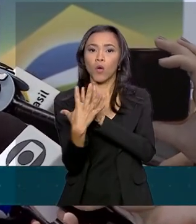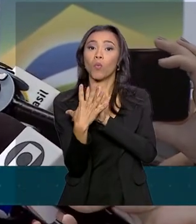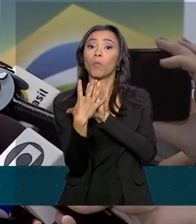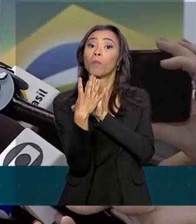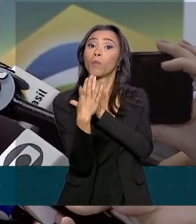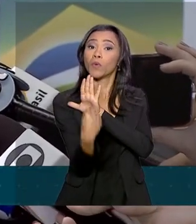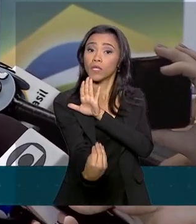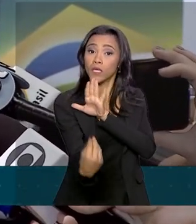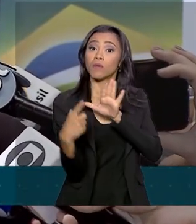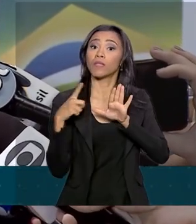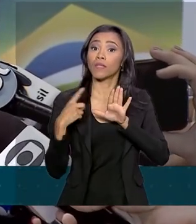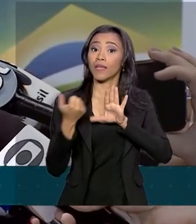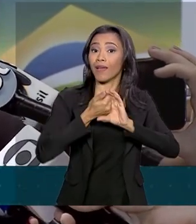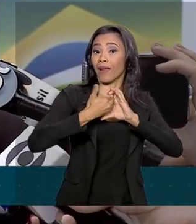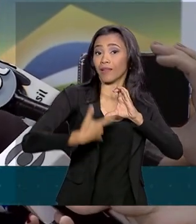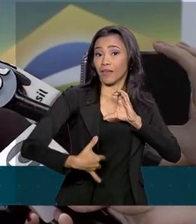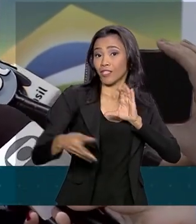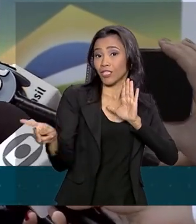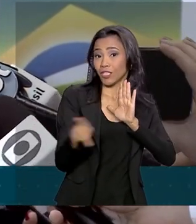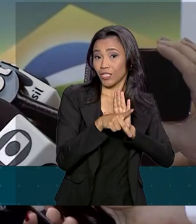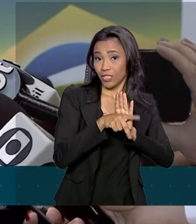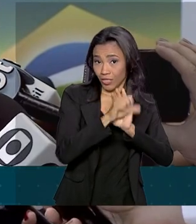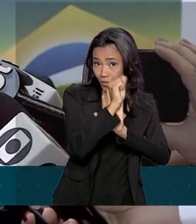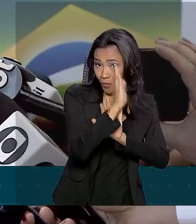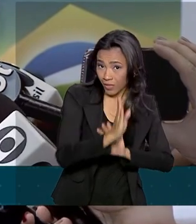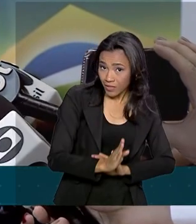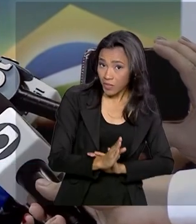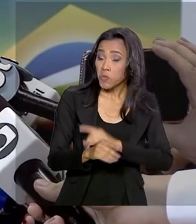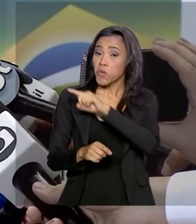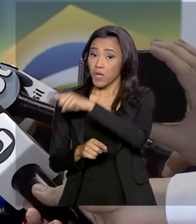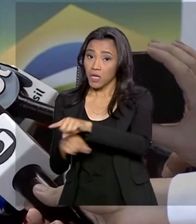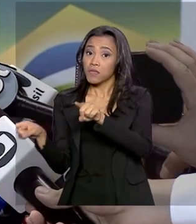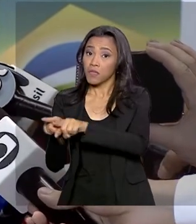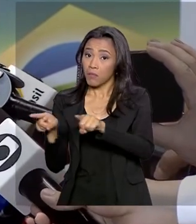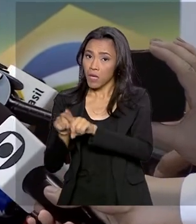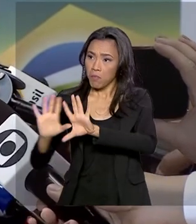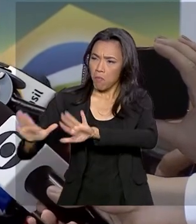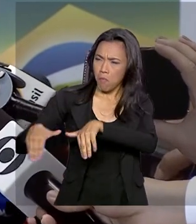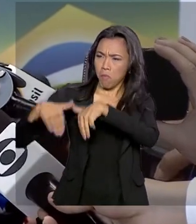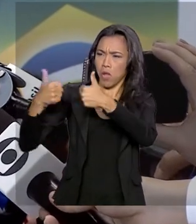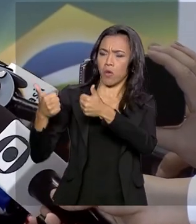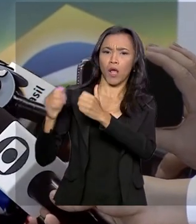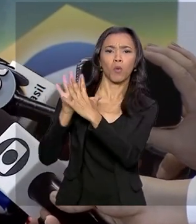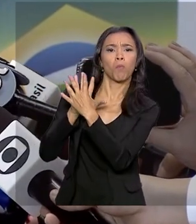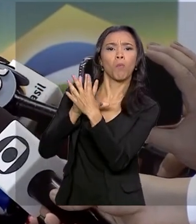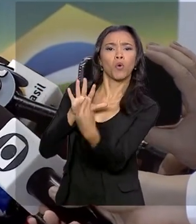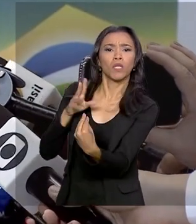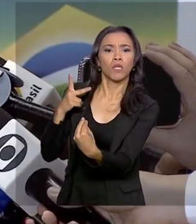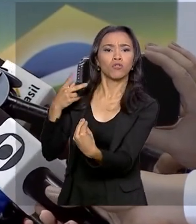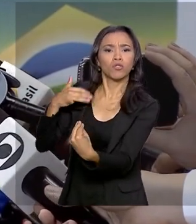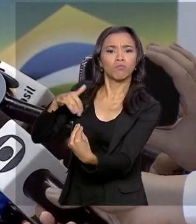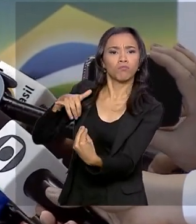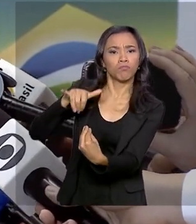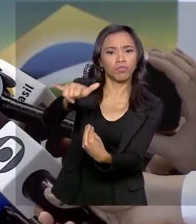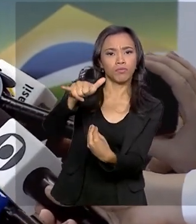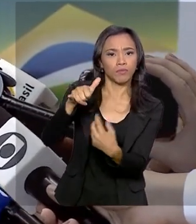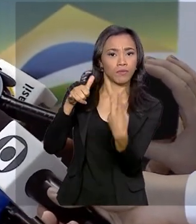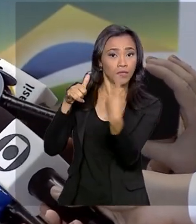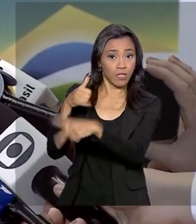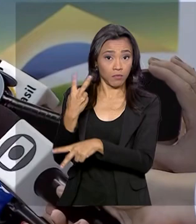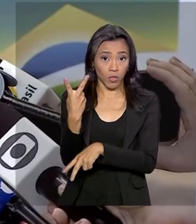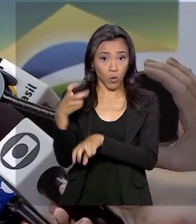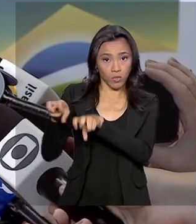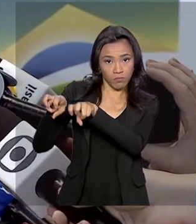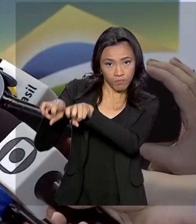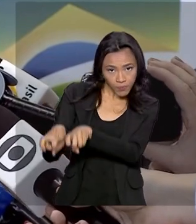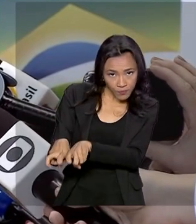nossas, que nós colocamos, inclusive com isso os suecos também evoluíram o modelo deles. É um modelo para dois pilotos, esse modelo